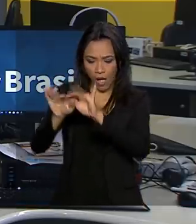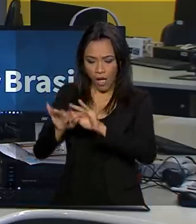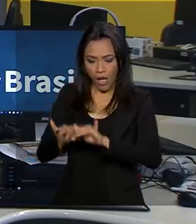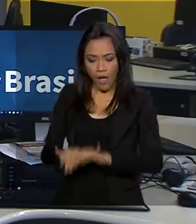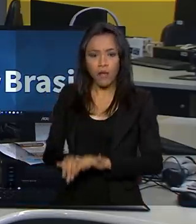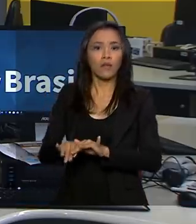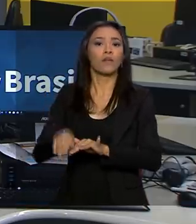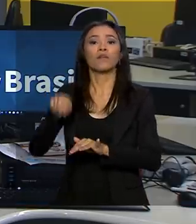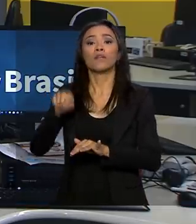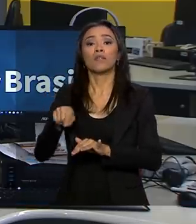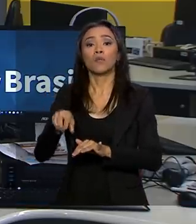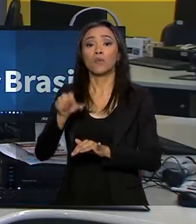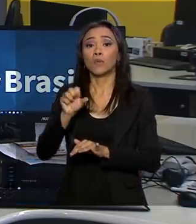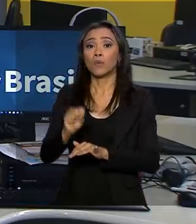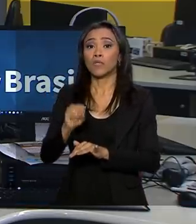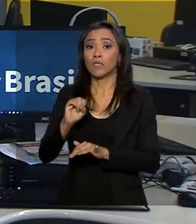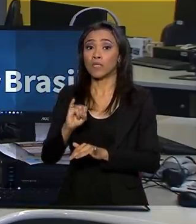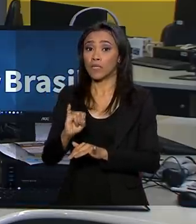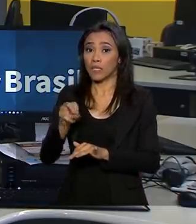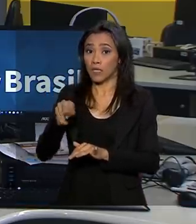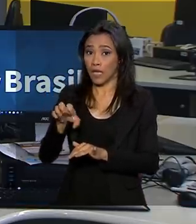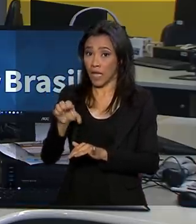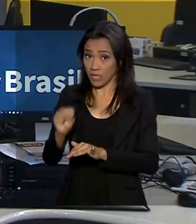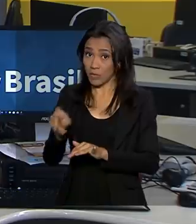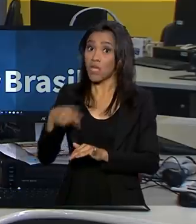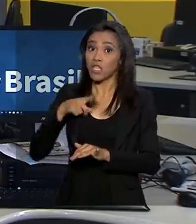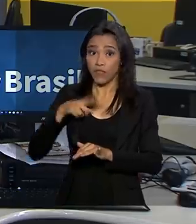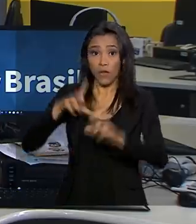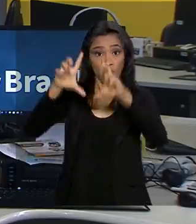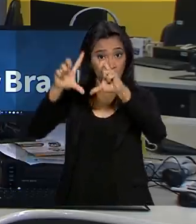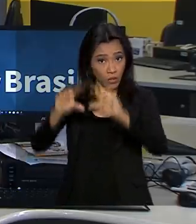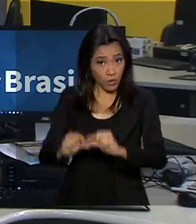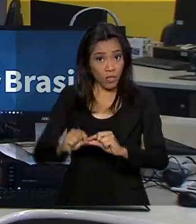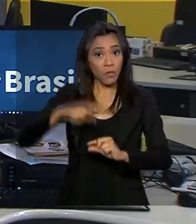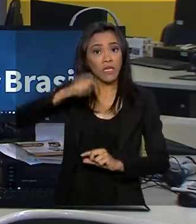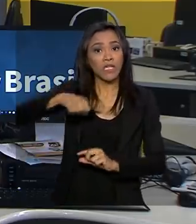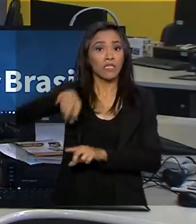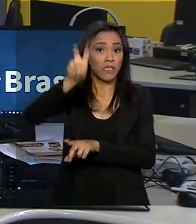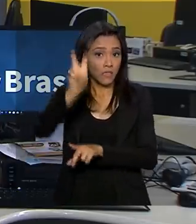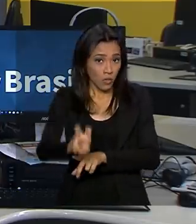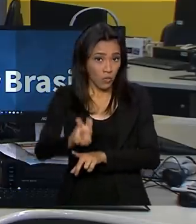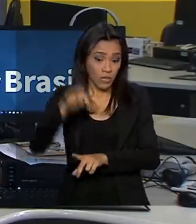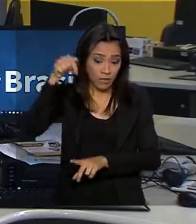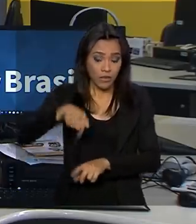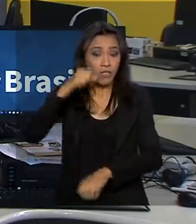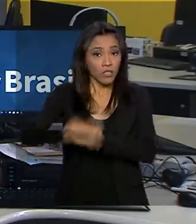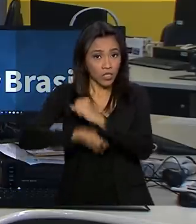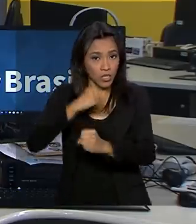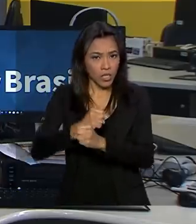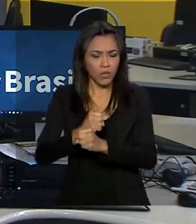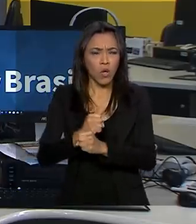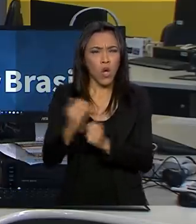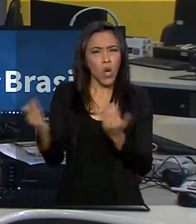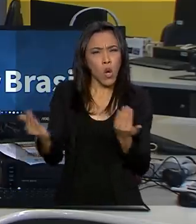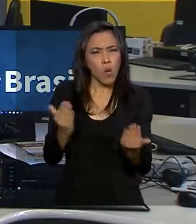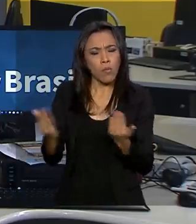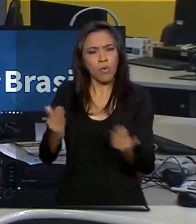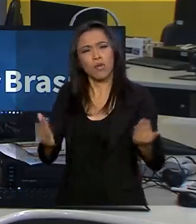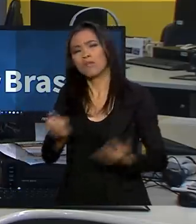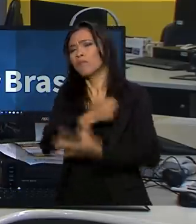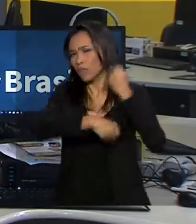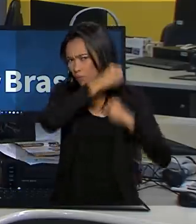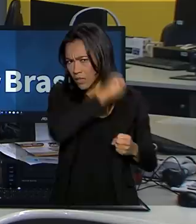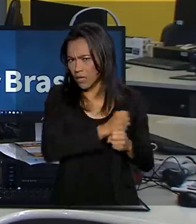Pública, o Sinesp, tiveram queda nos cinco primeiros meses do ano, em comparação com o mesmo período do ano